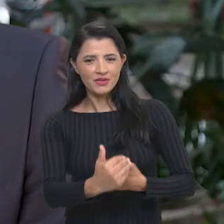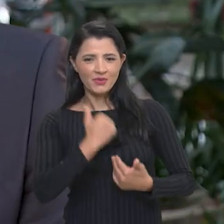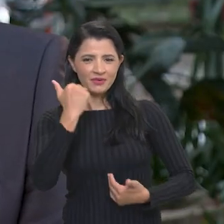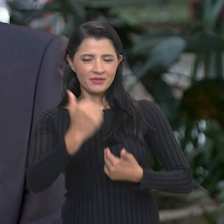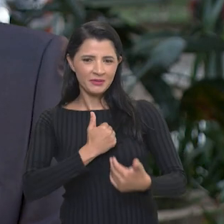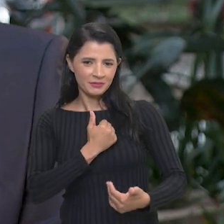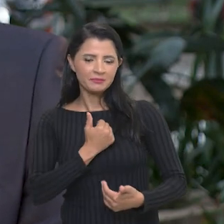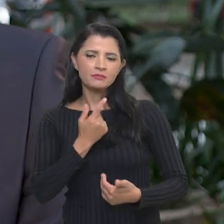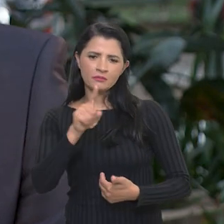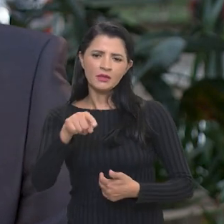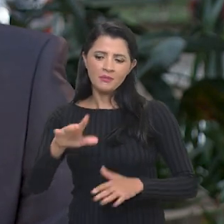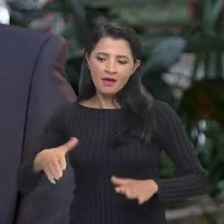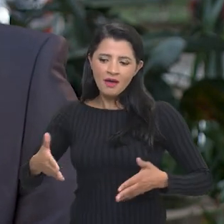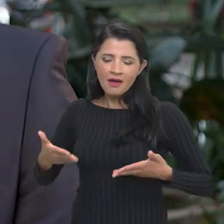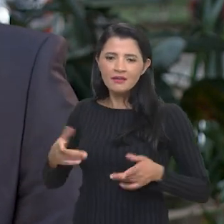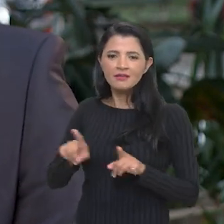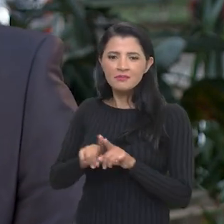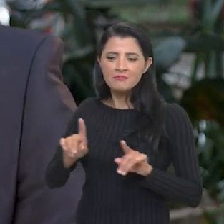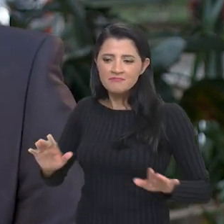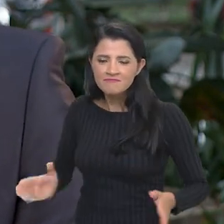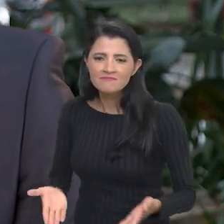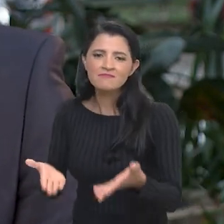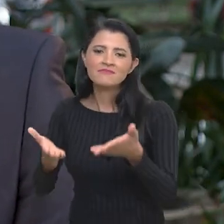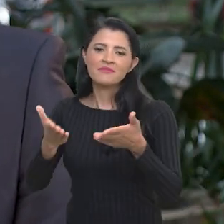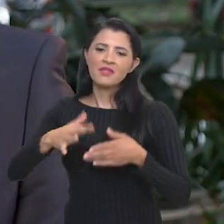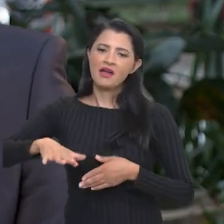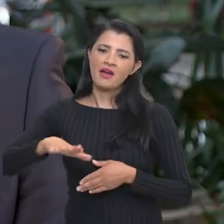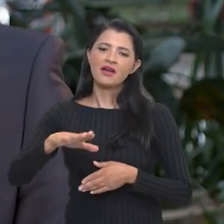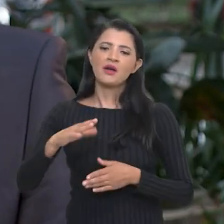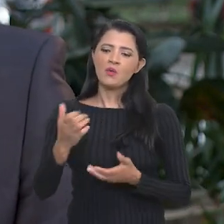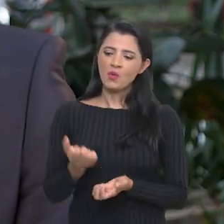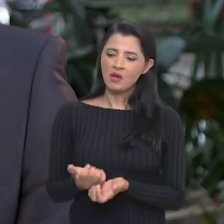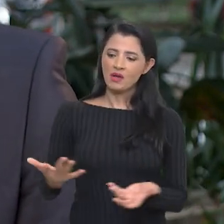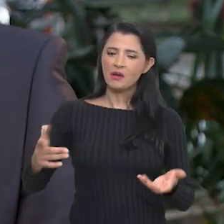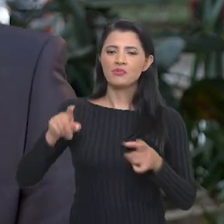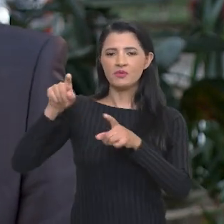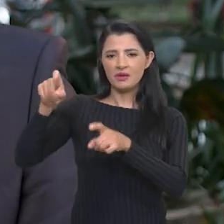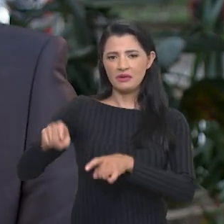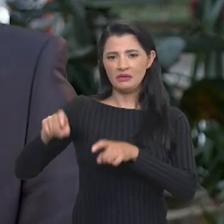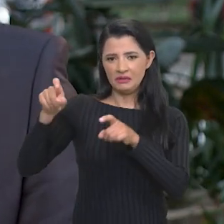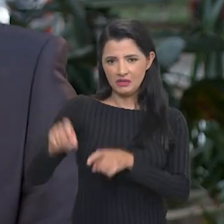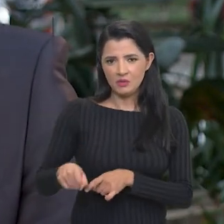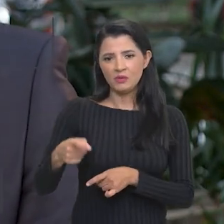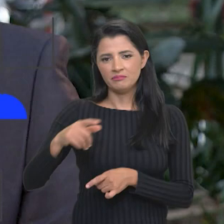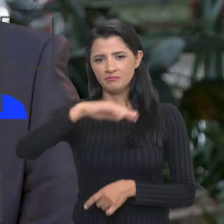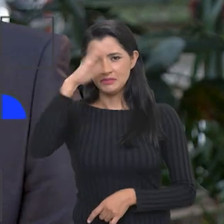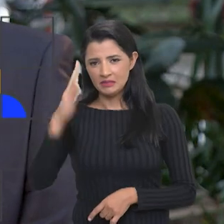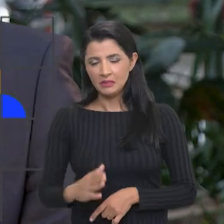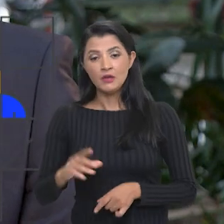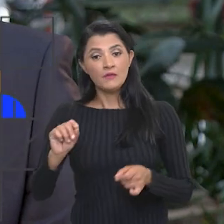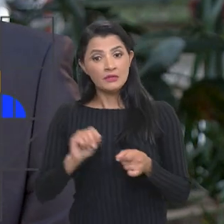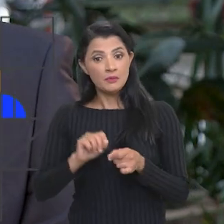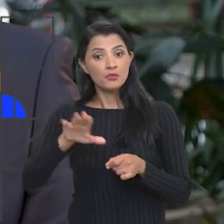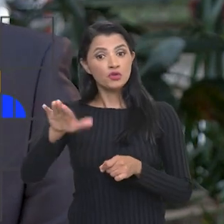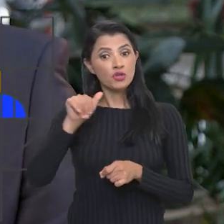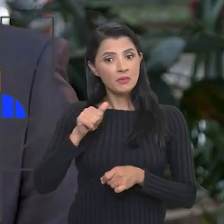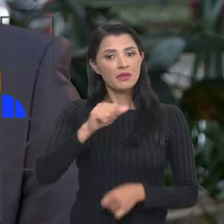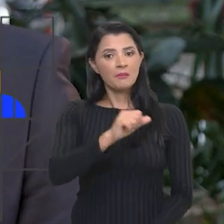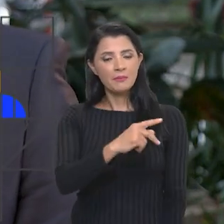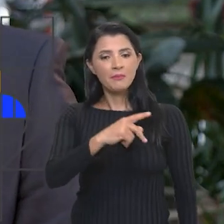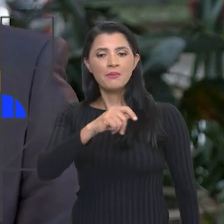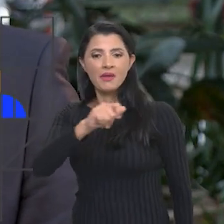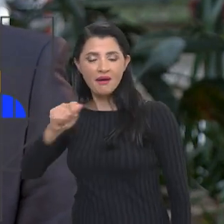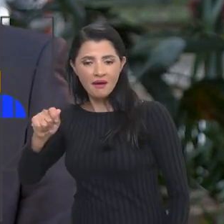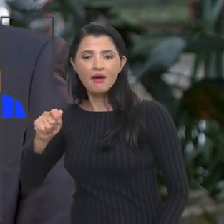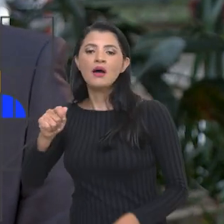presidente, está também contagiando, na minha opinião, especialmente o campo agrícola brasileiro. Nós fizemos a nova chamada do